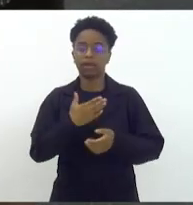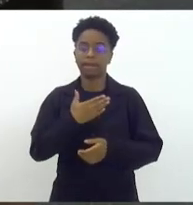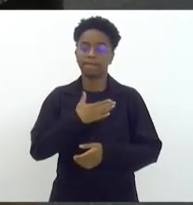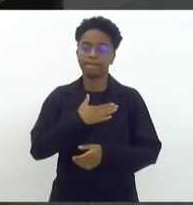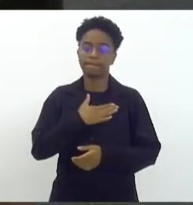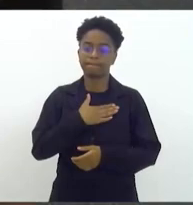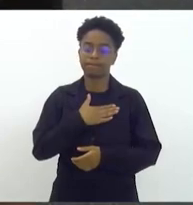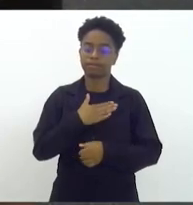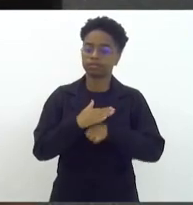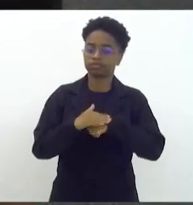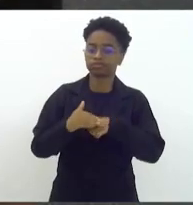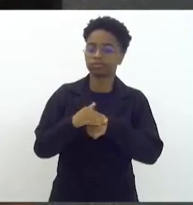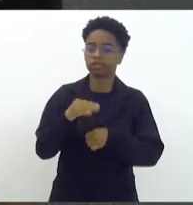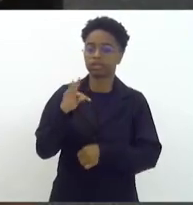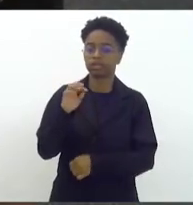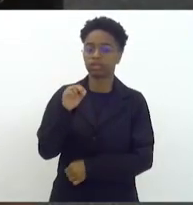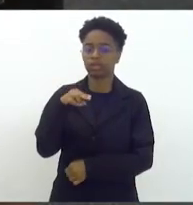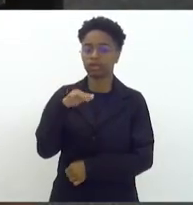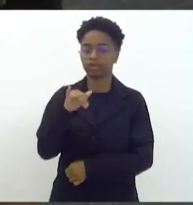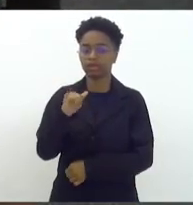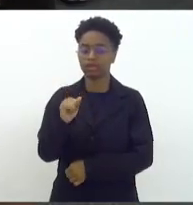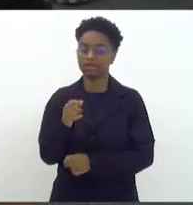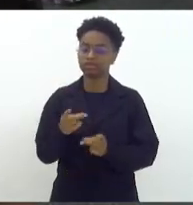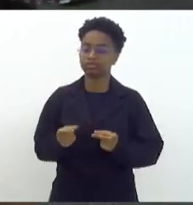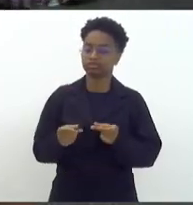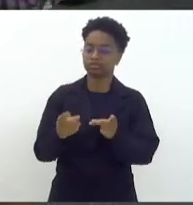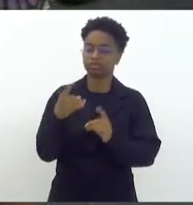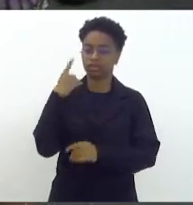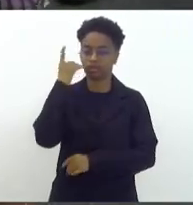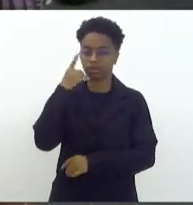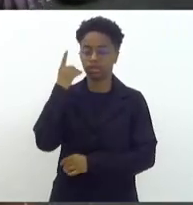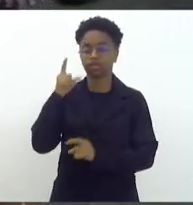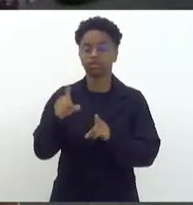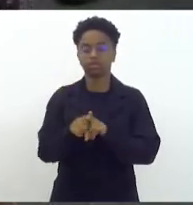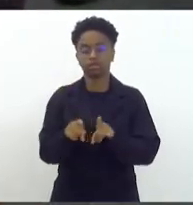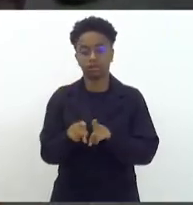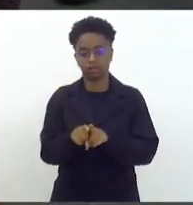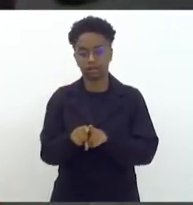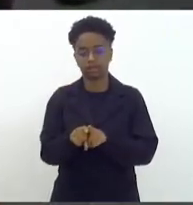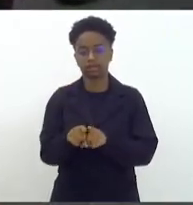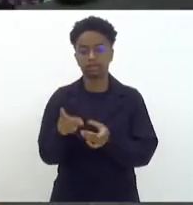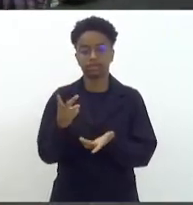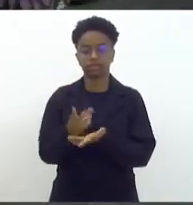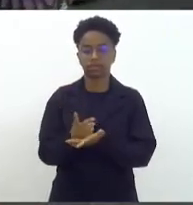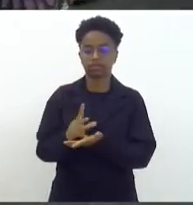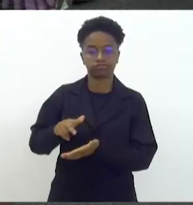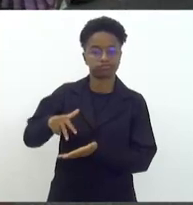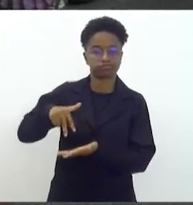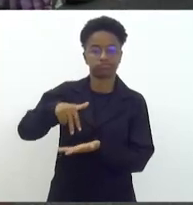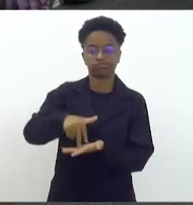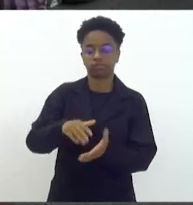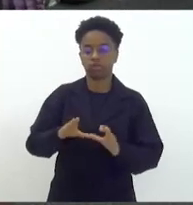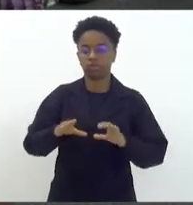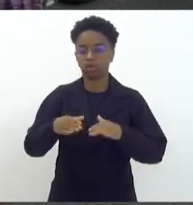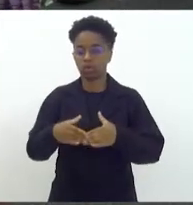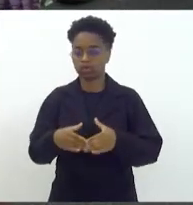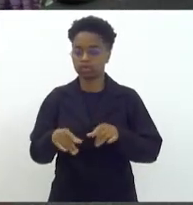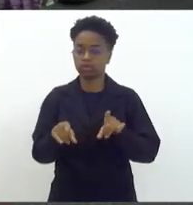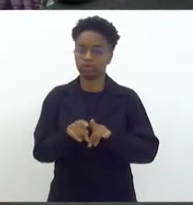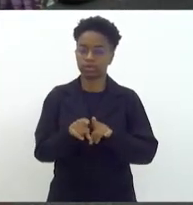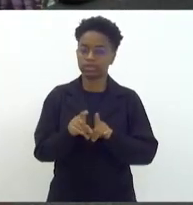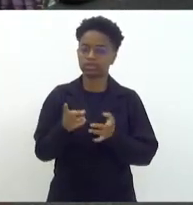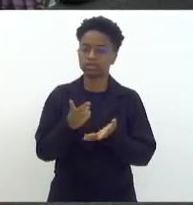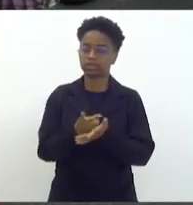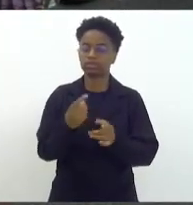Tânia Rodrigues, nossa deputada, sempre deputada, que também esteve à frente da comissão e tratou